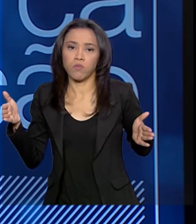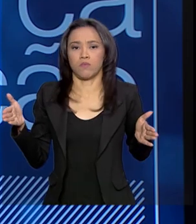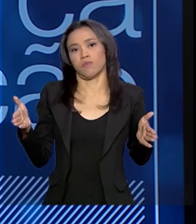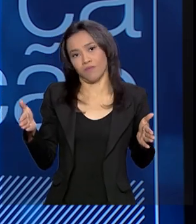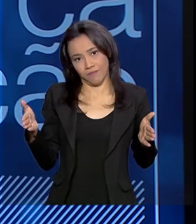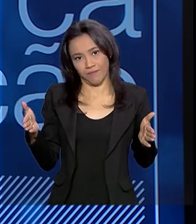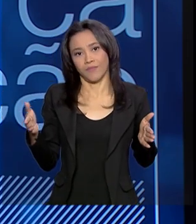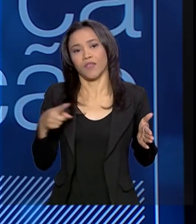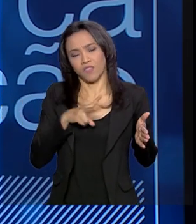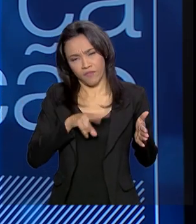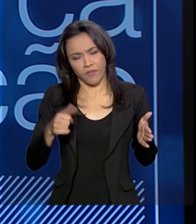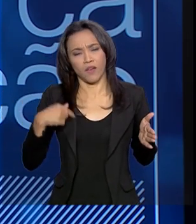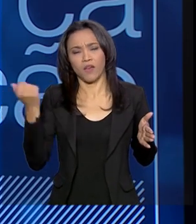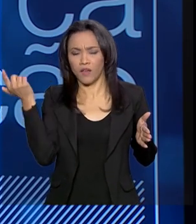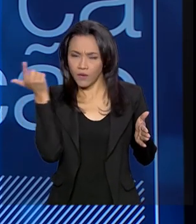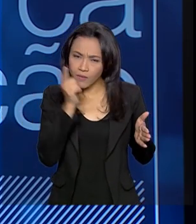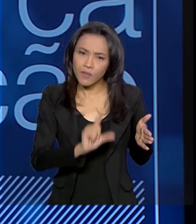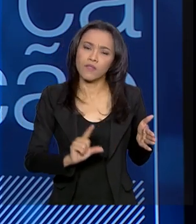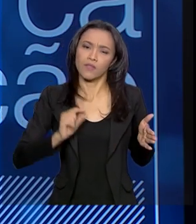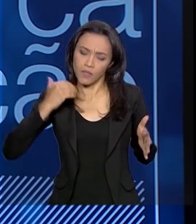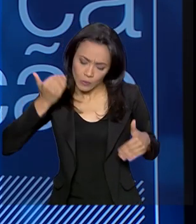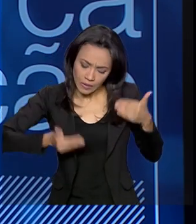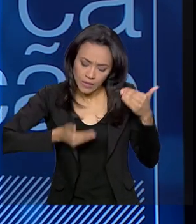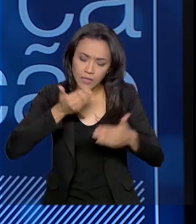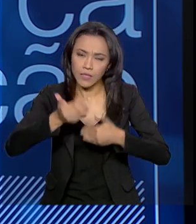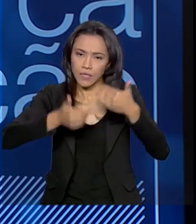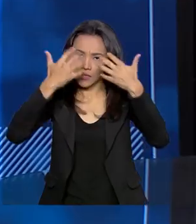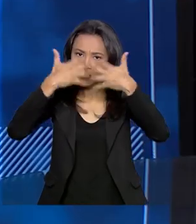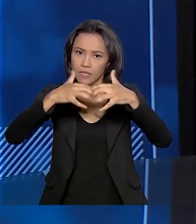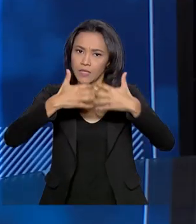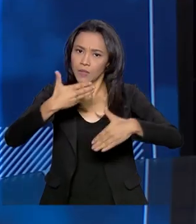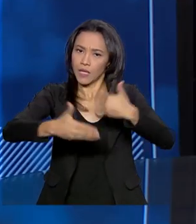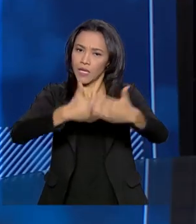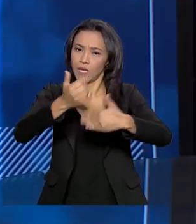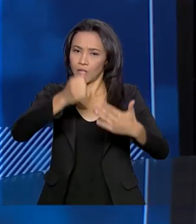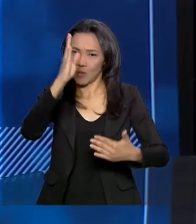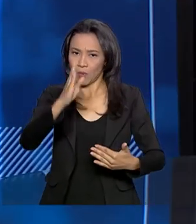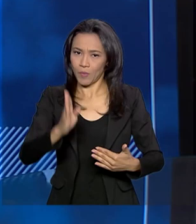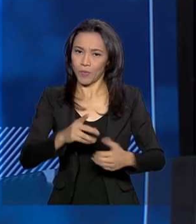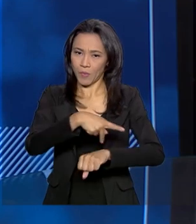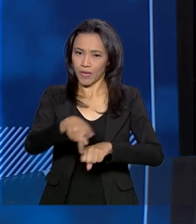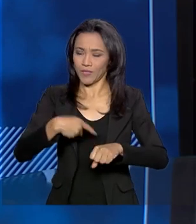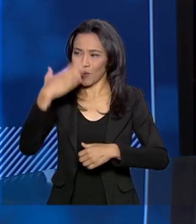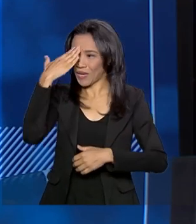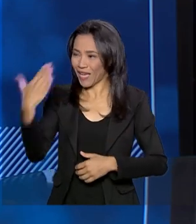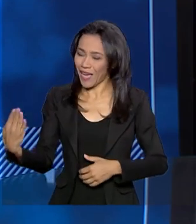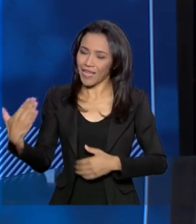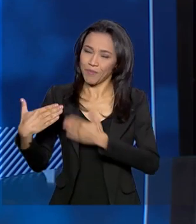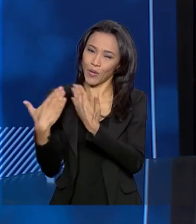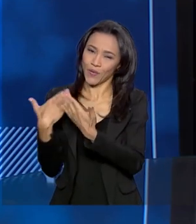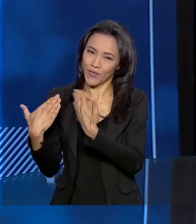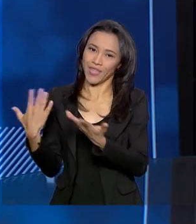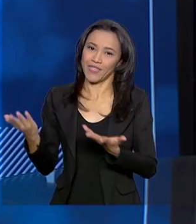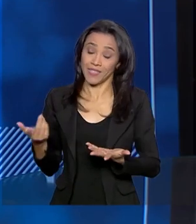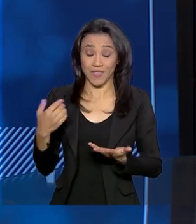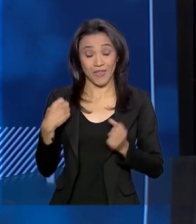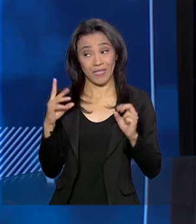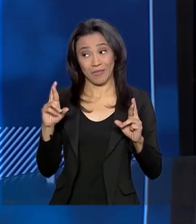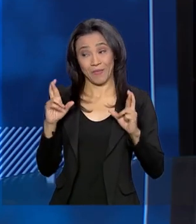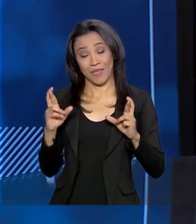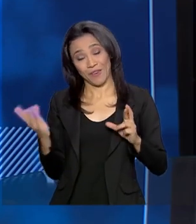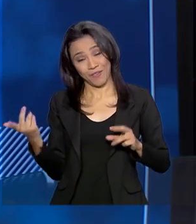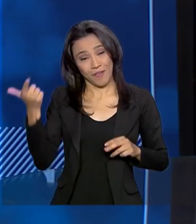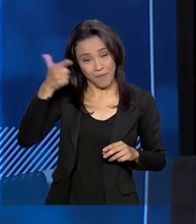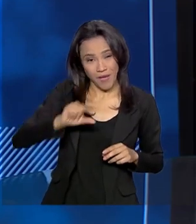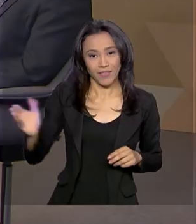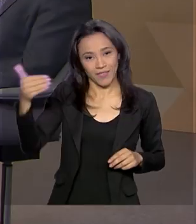a gente vai impressionar e alcançar, então, o desenvolvimento esperado para o nosso país. Presidente, muito obrigado pela conversa, espero que o senhor venha outras vezes aqui no